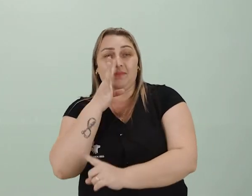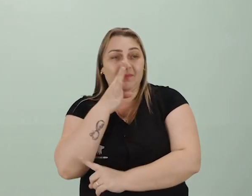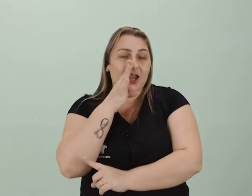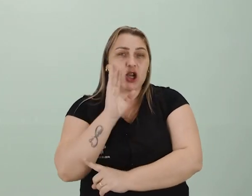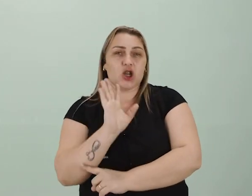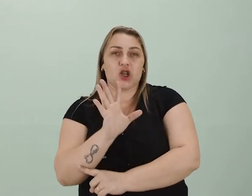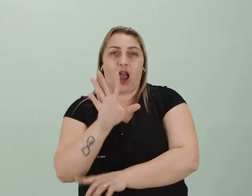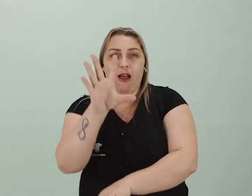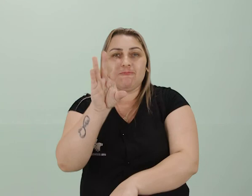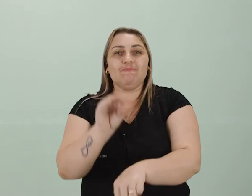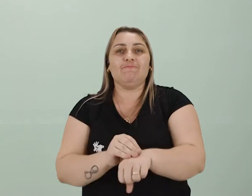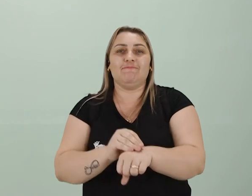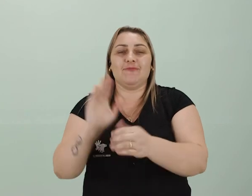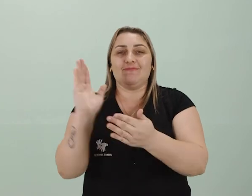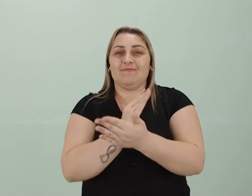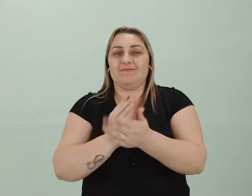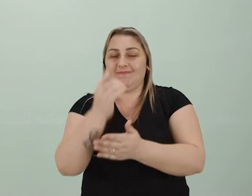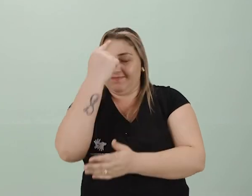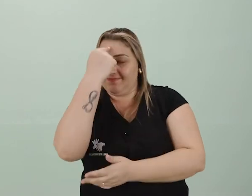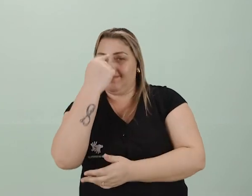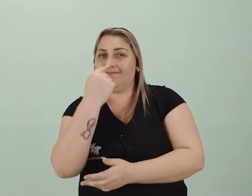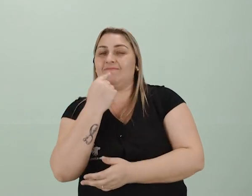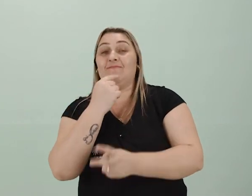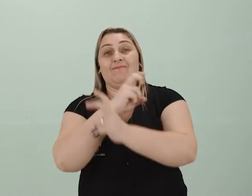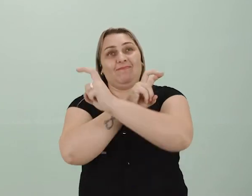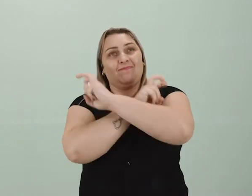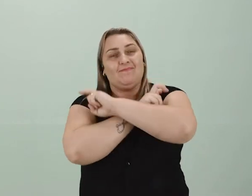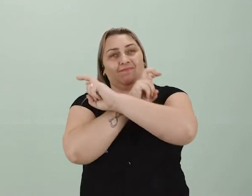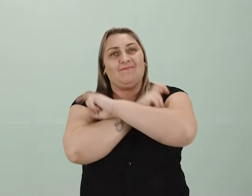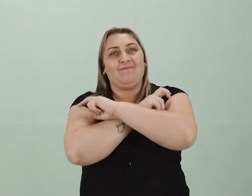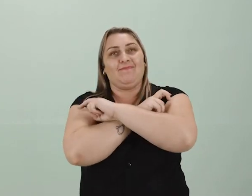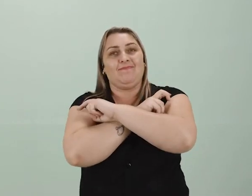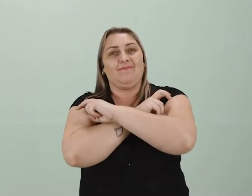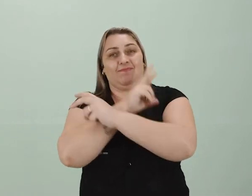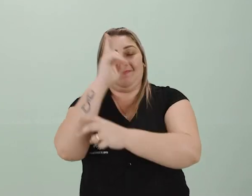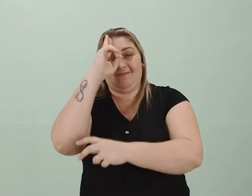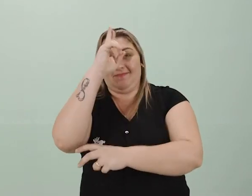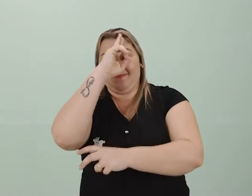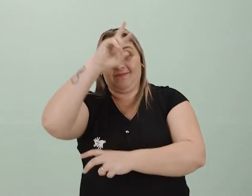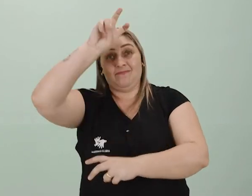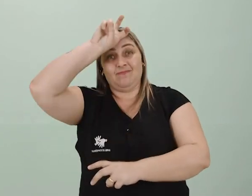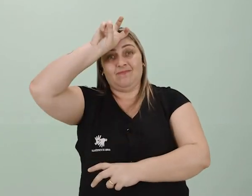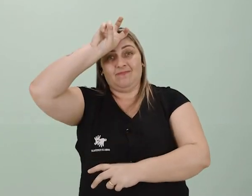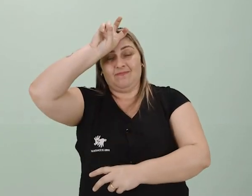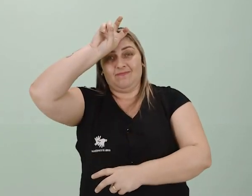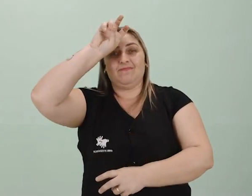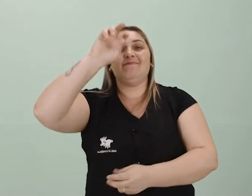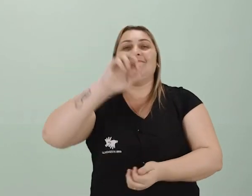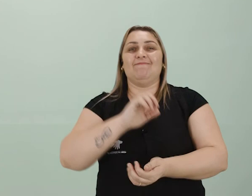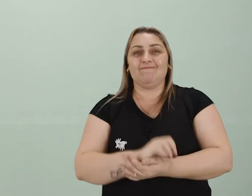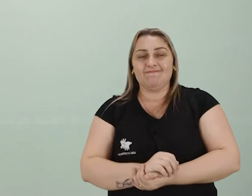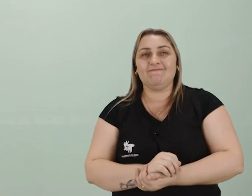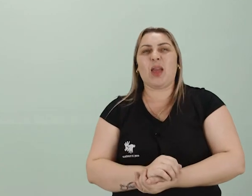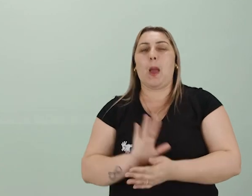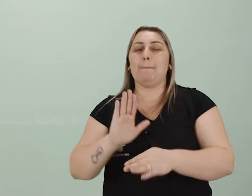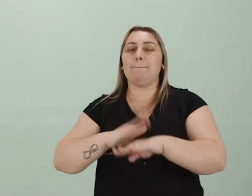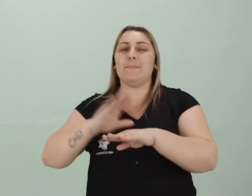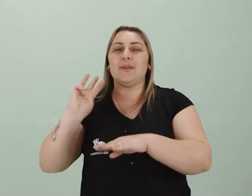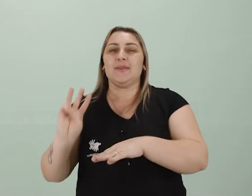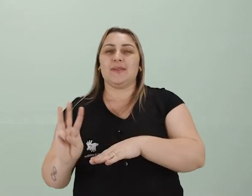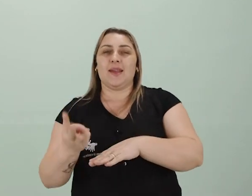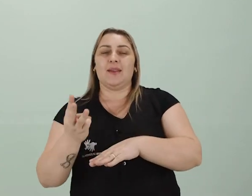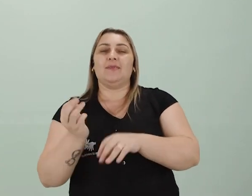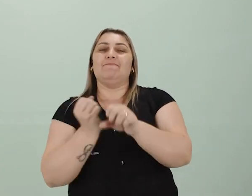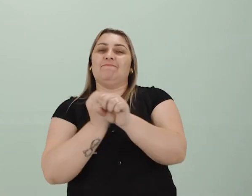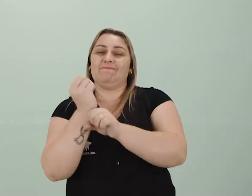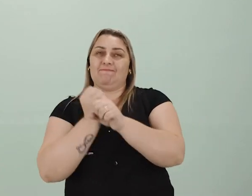já reconhecemos algumas figuras do faraó, da história egípcia, datada de mais de 3 mil anos. Olha